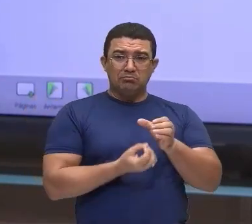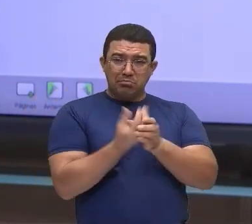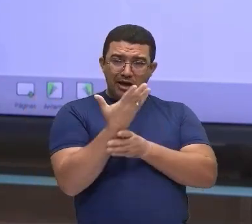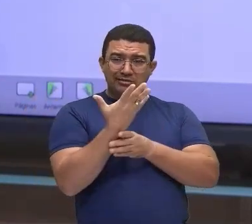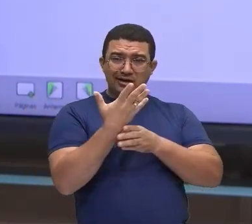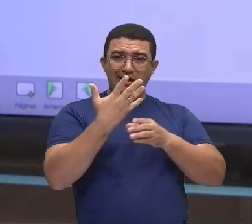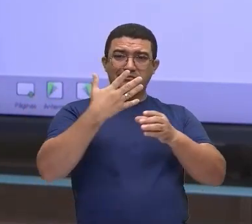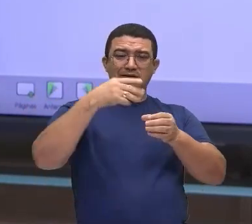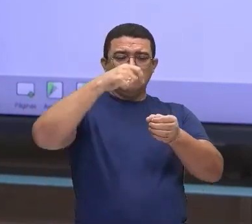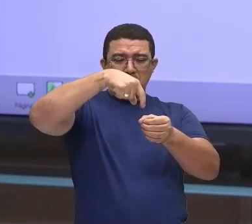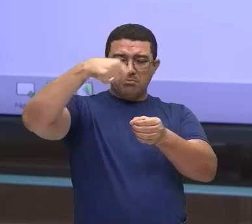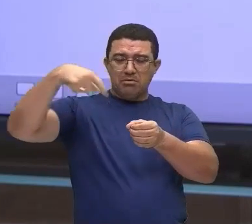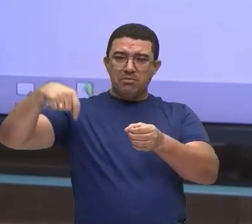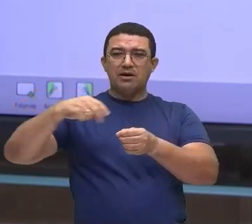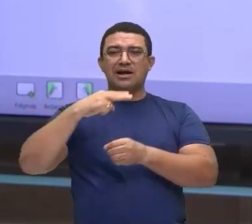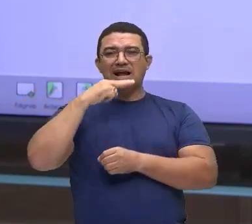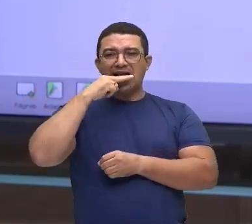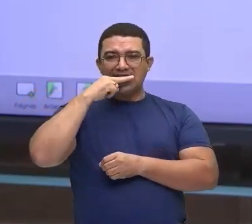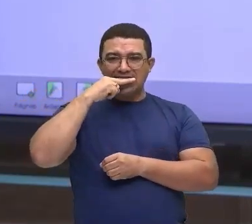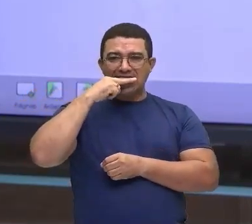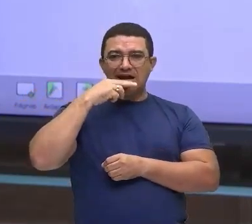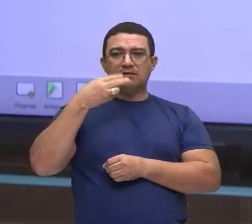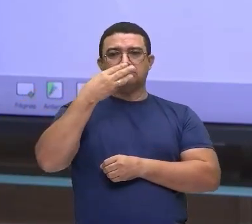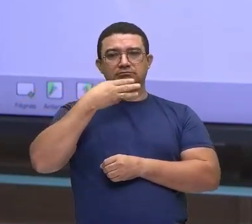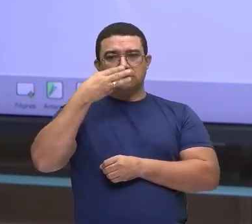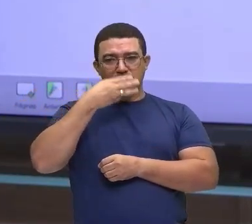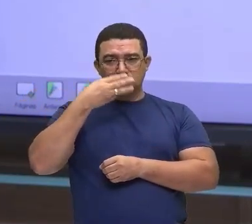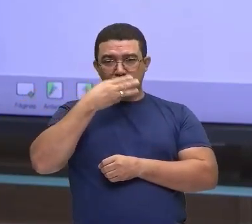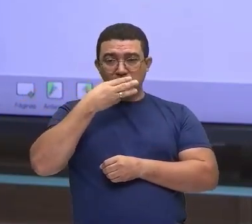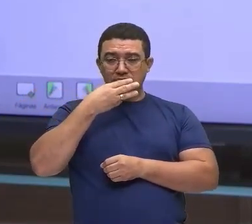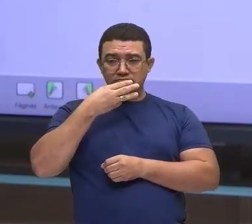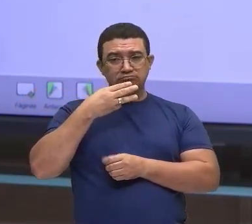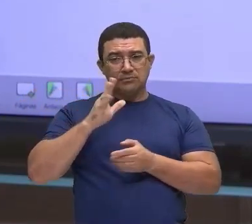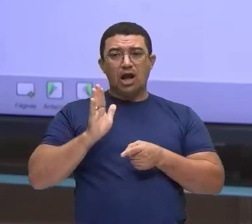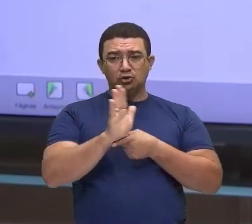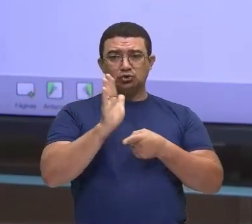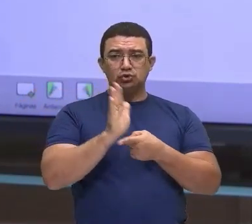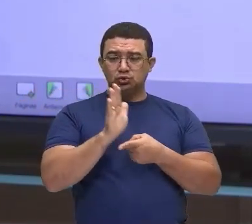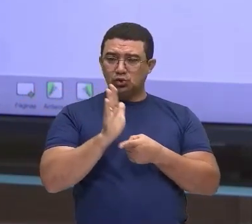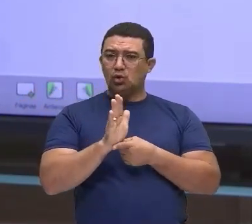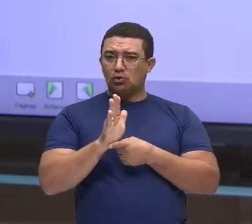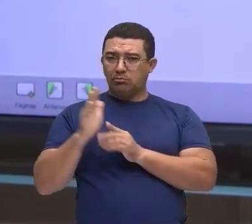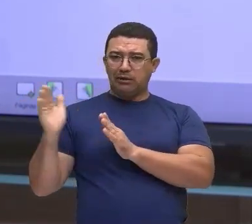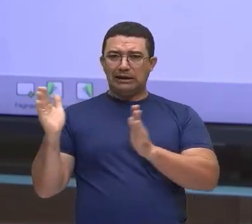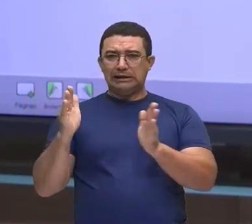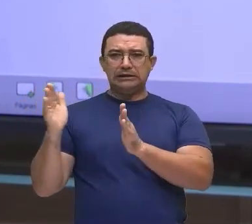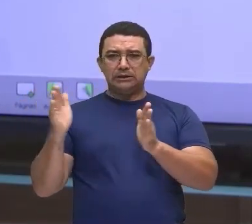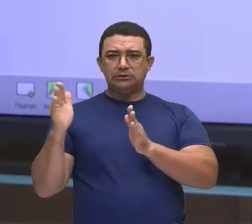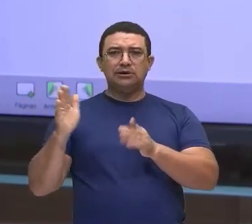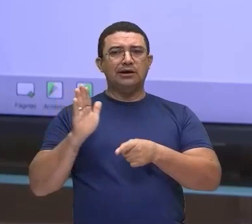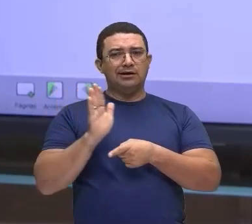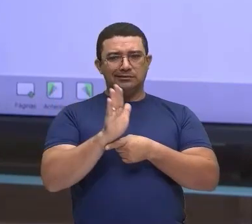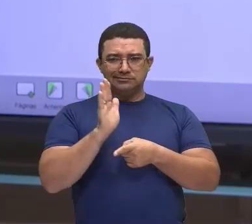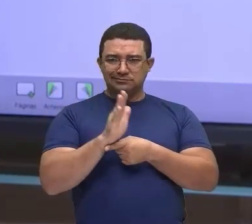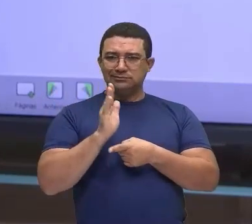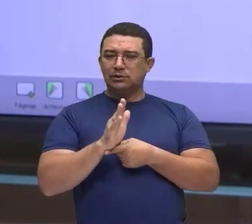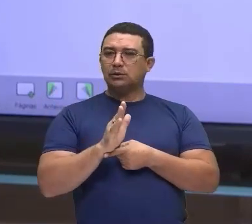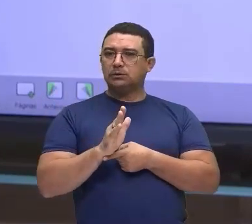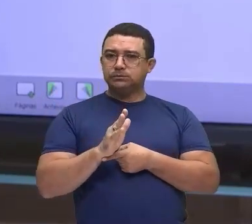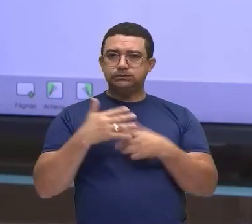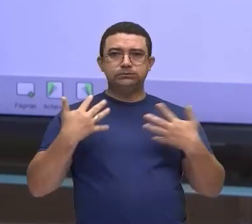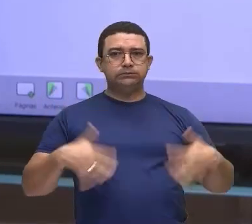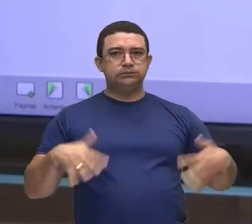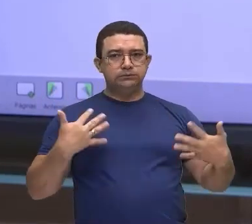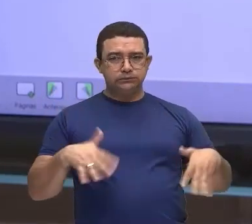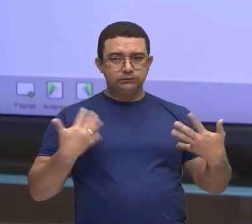cultivos, mas a cana-de-açúcar contribuiu muito para isso porque durante muito tempo foi cultivado, foi praticado